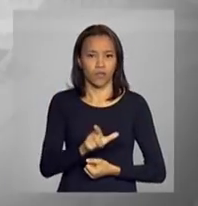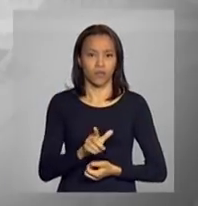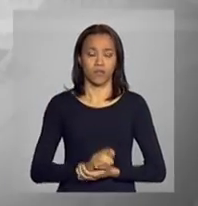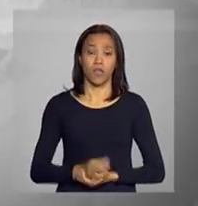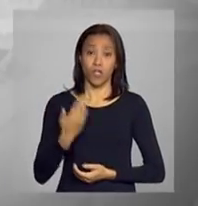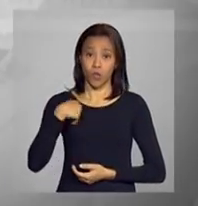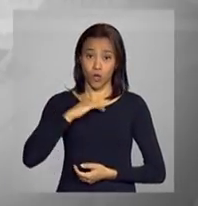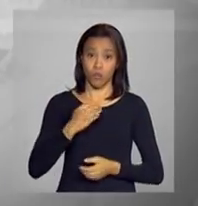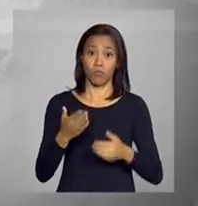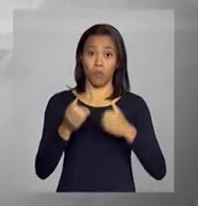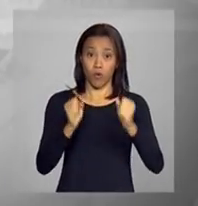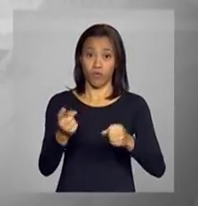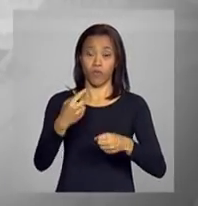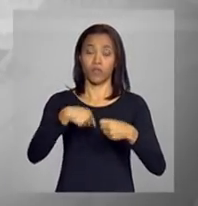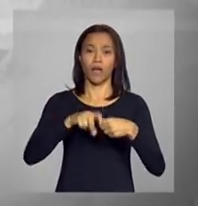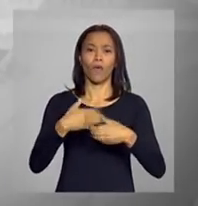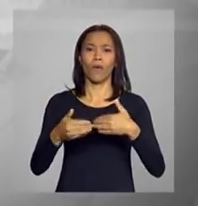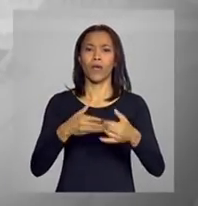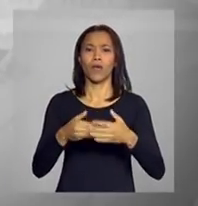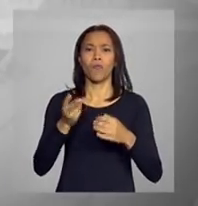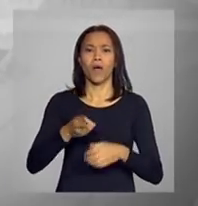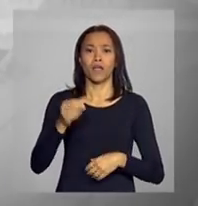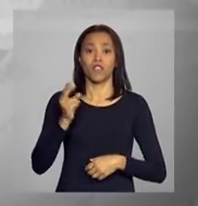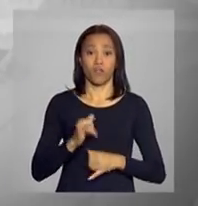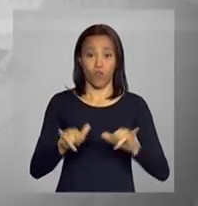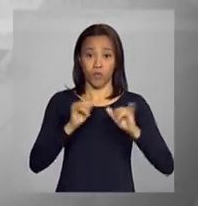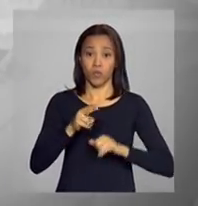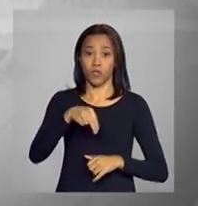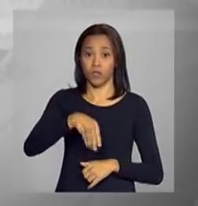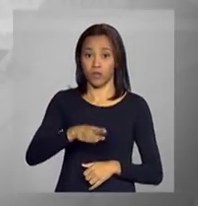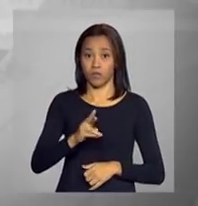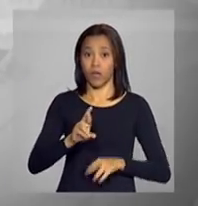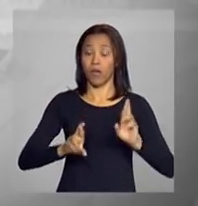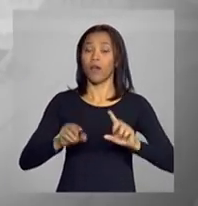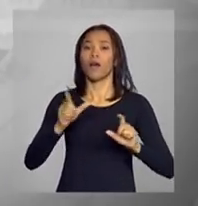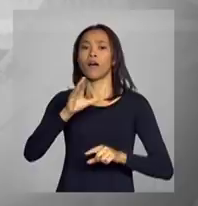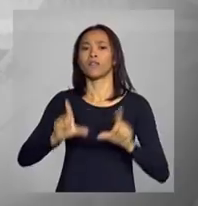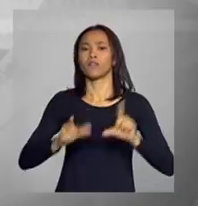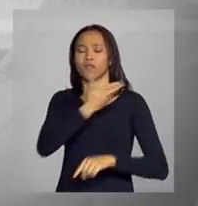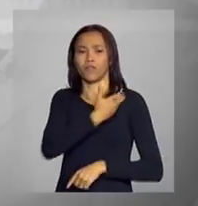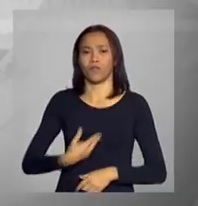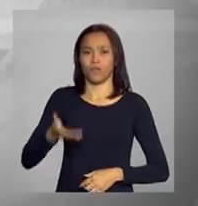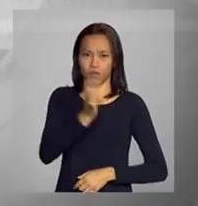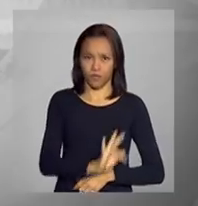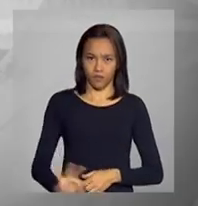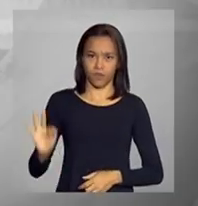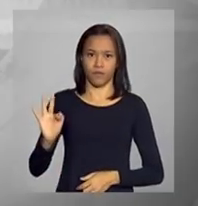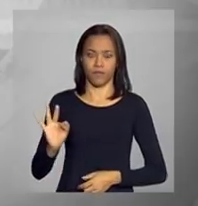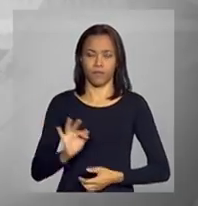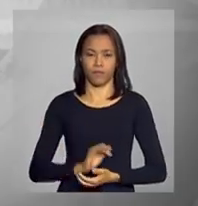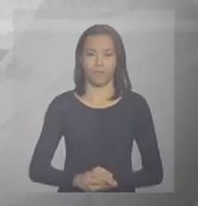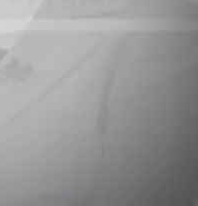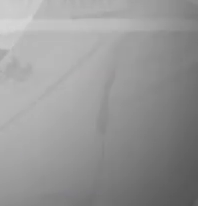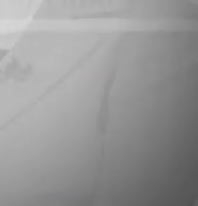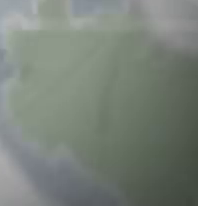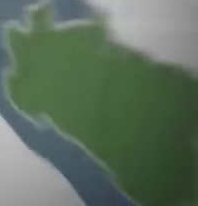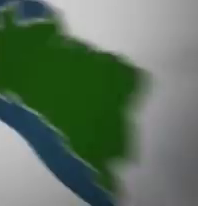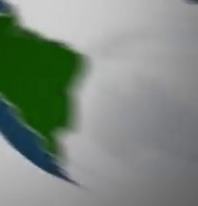E nós podemos voltar a qualquer momento com outras informações. Continue com a gente na NBR, a TV do Governo Federal. Tchau.